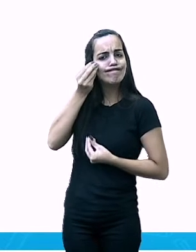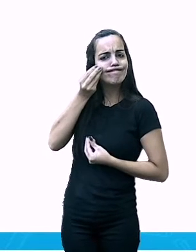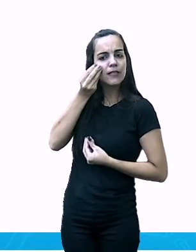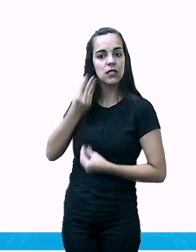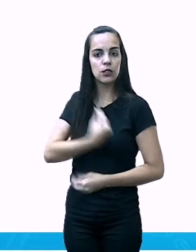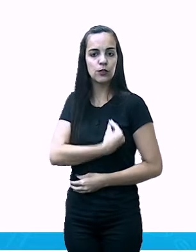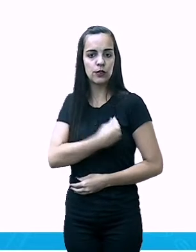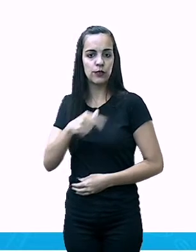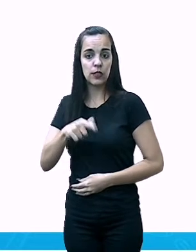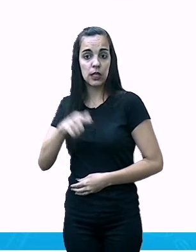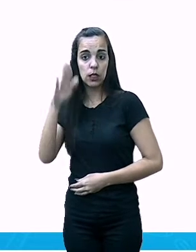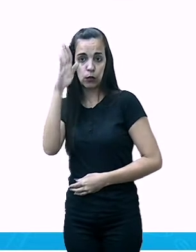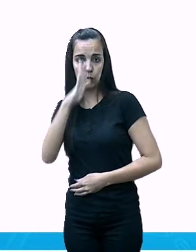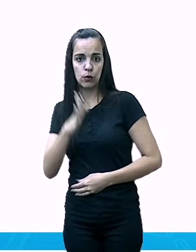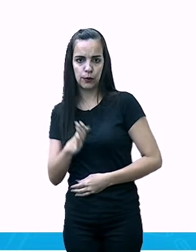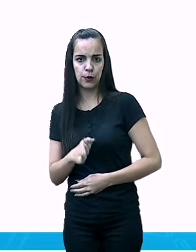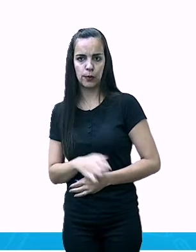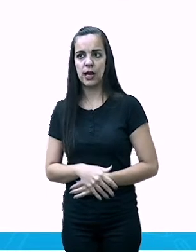os 80 anos.